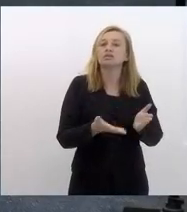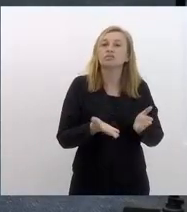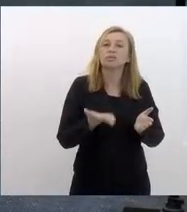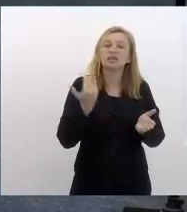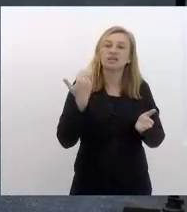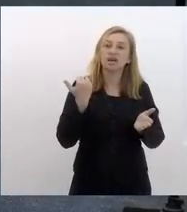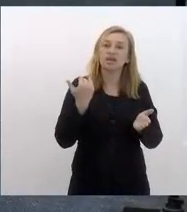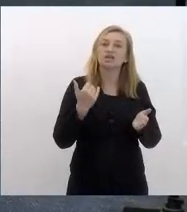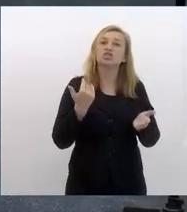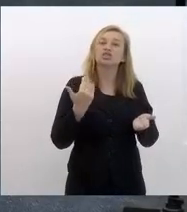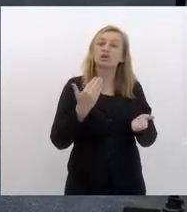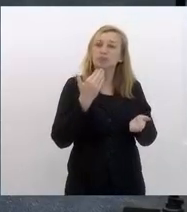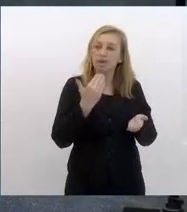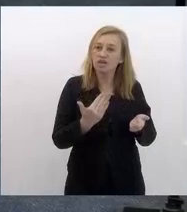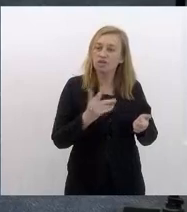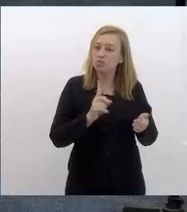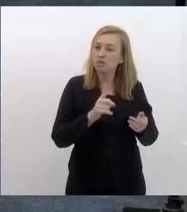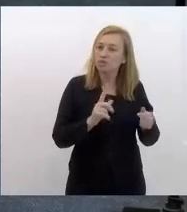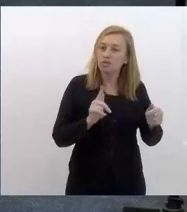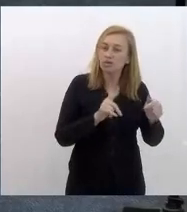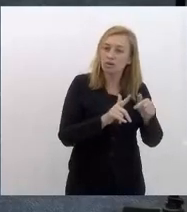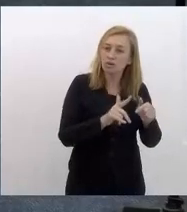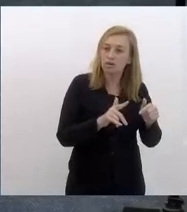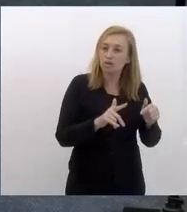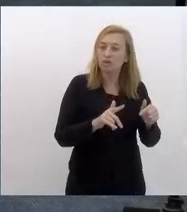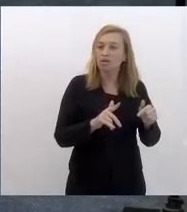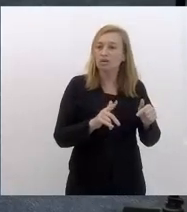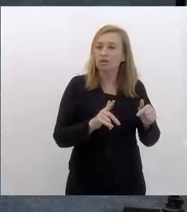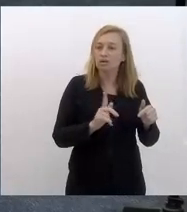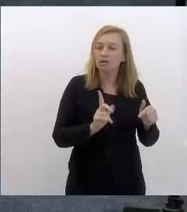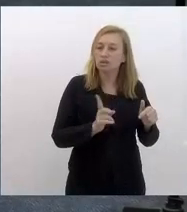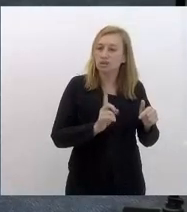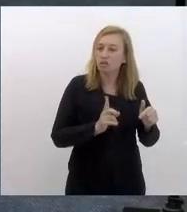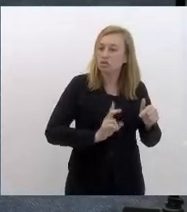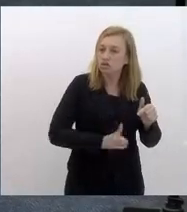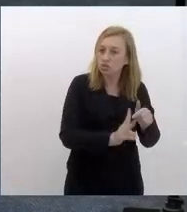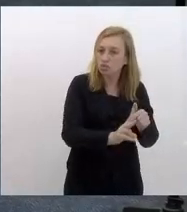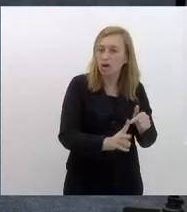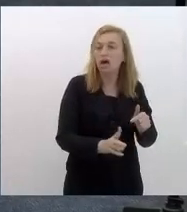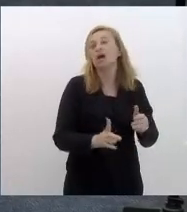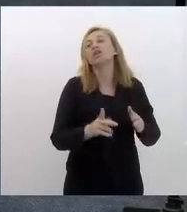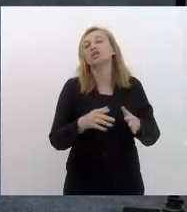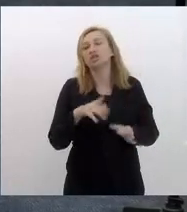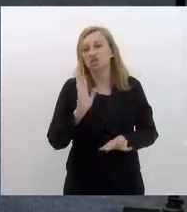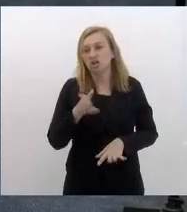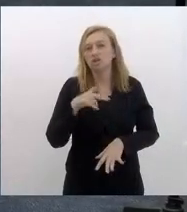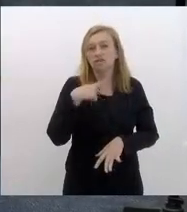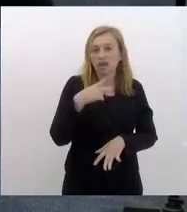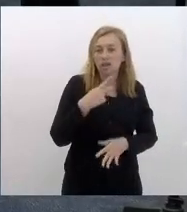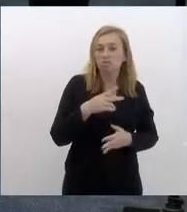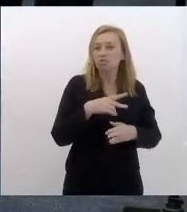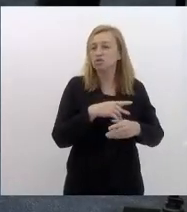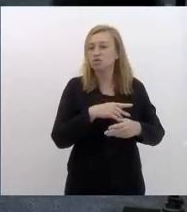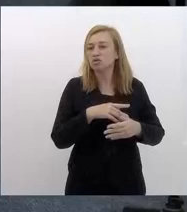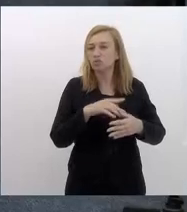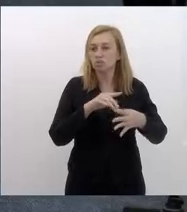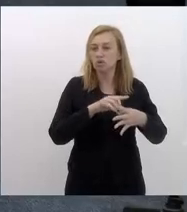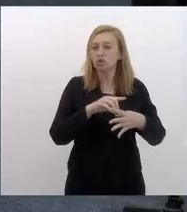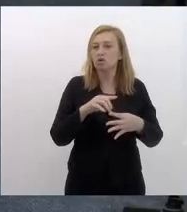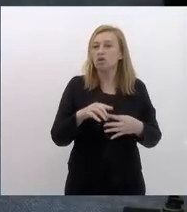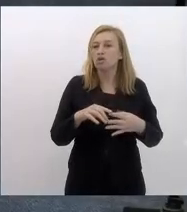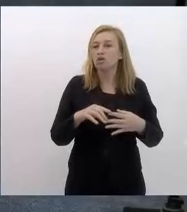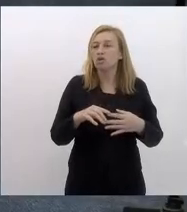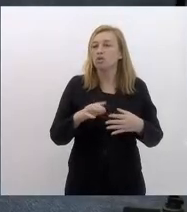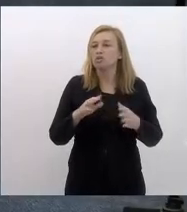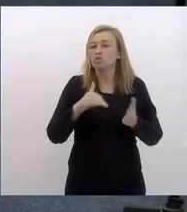seguimos nas tratativas com o ex-secretário Pedro Fernandes com o ex-secretário Conte Bittencourt já temos também um entendimento com o atual